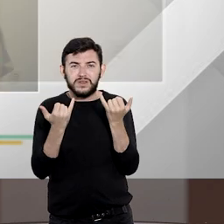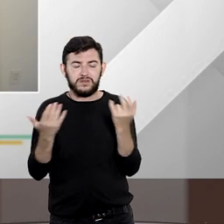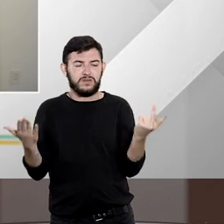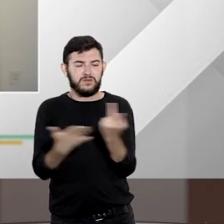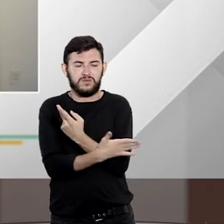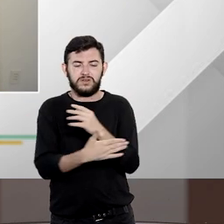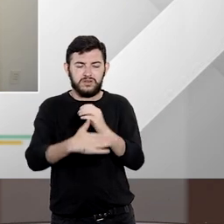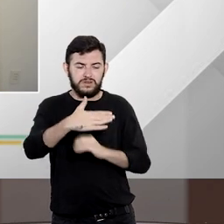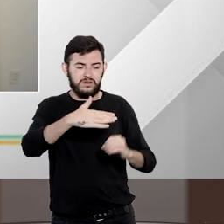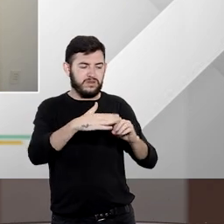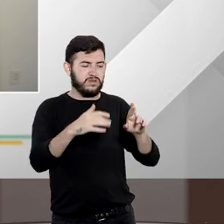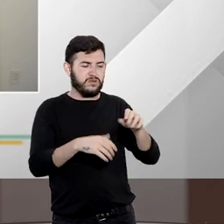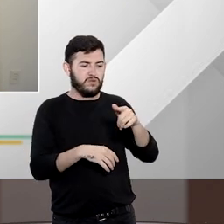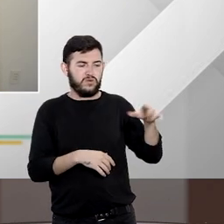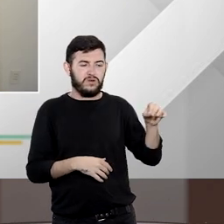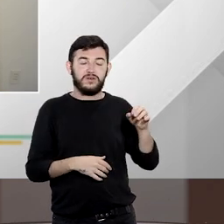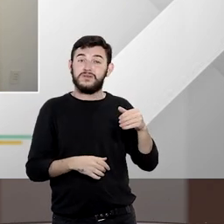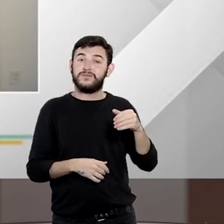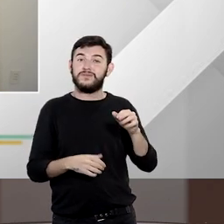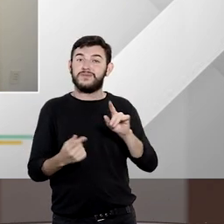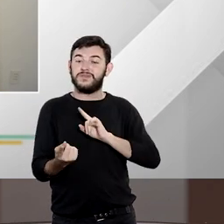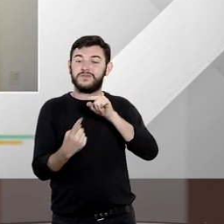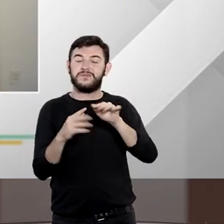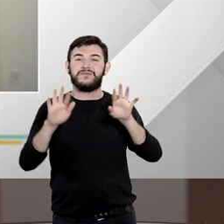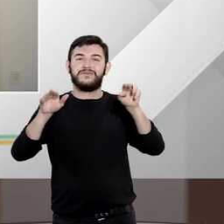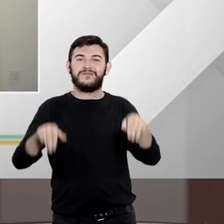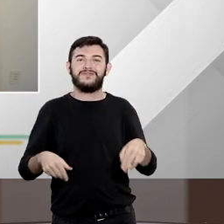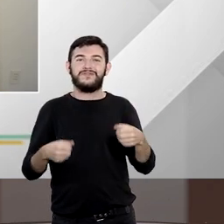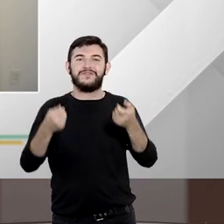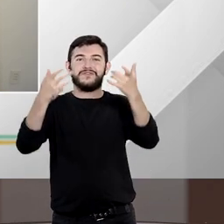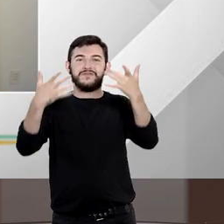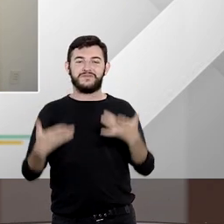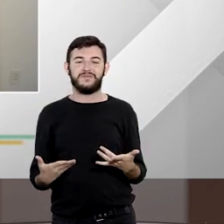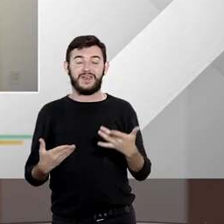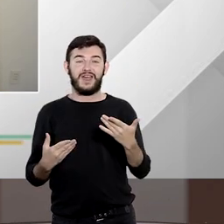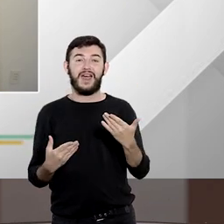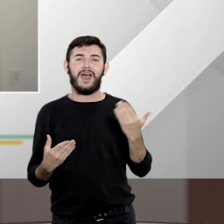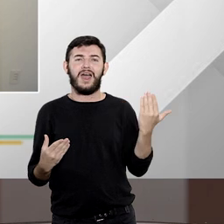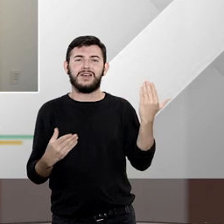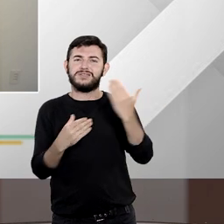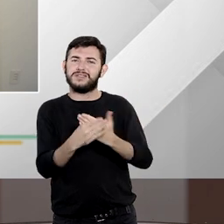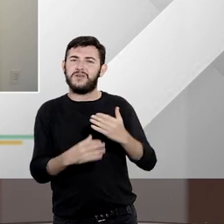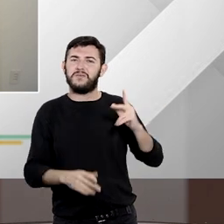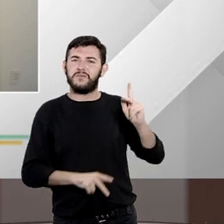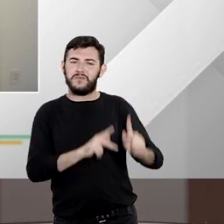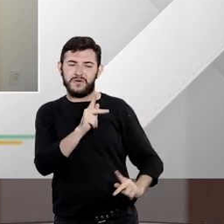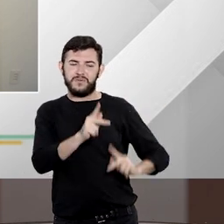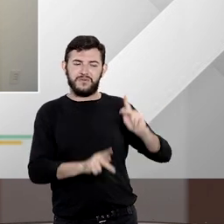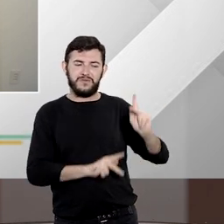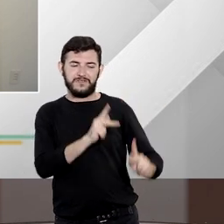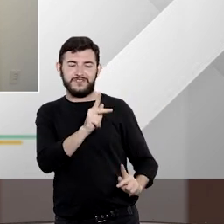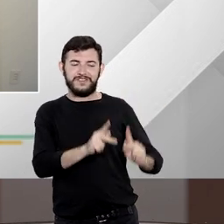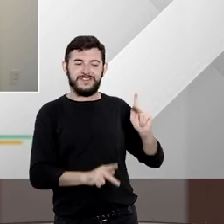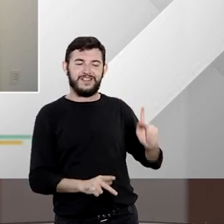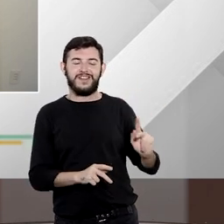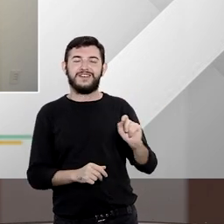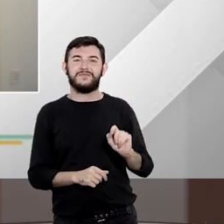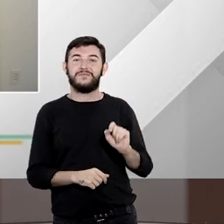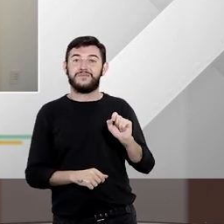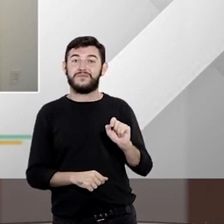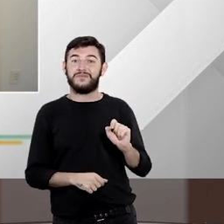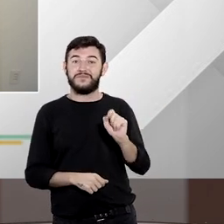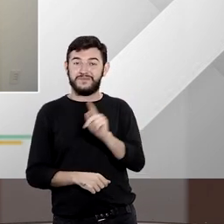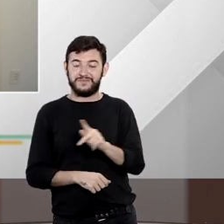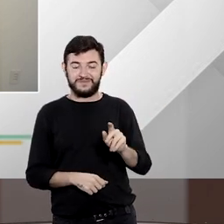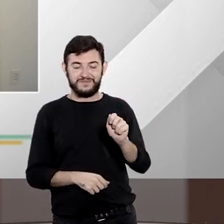almo público e por fim agora a gente vai falar sobre a ação popular então de um modo geral professor Antônio qual a finalidade desse